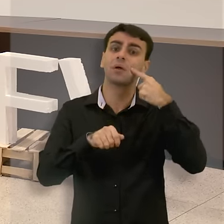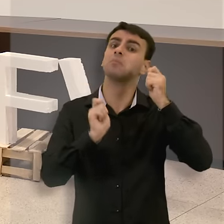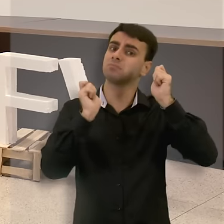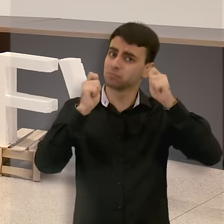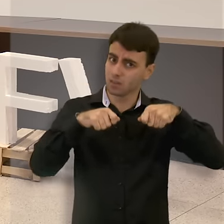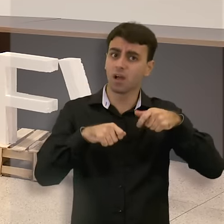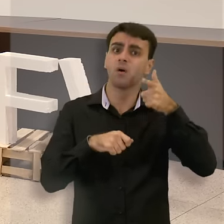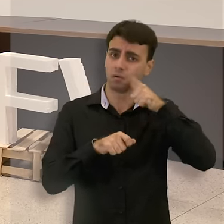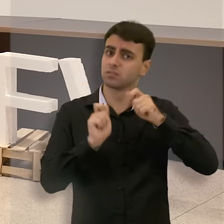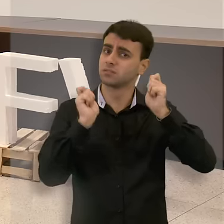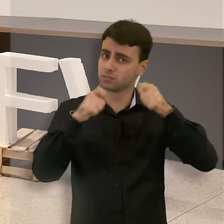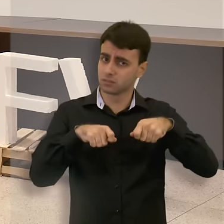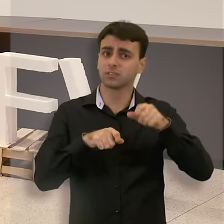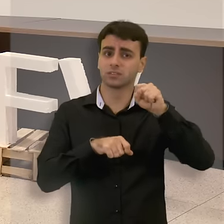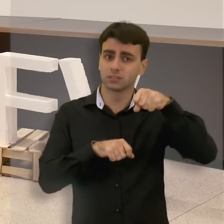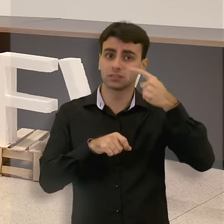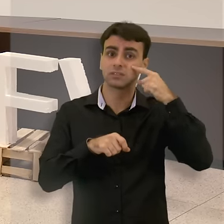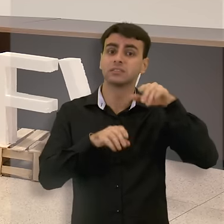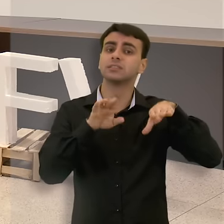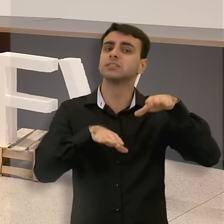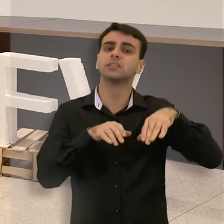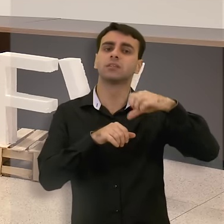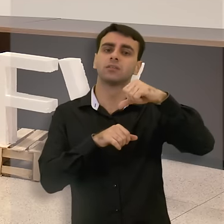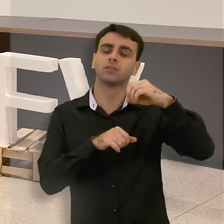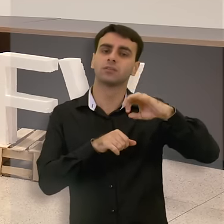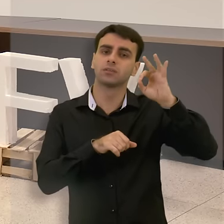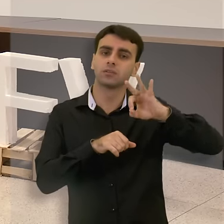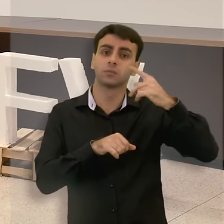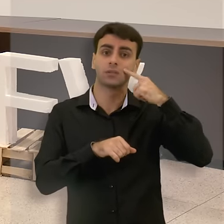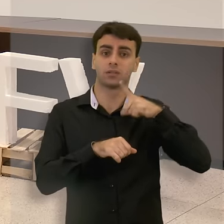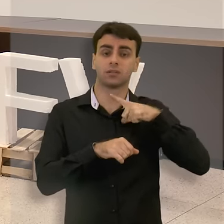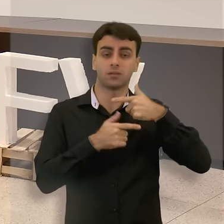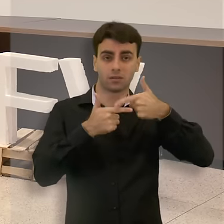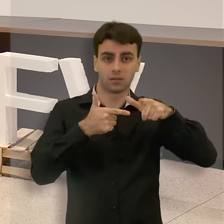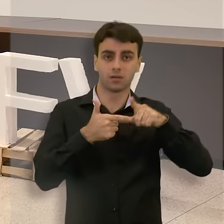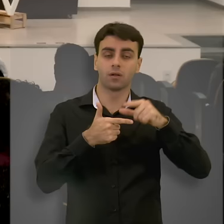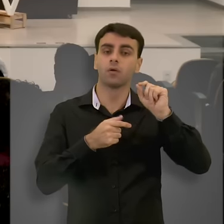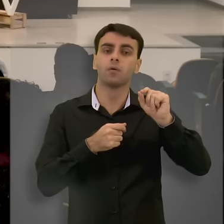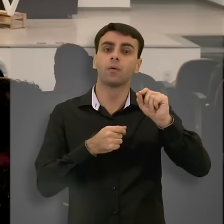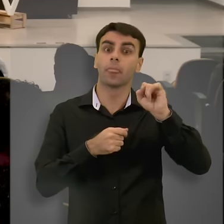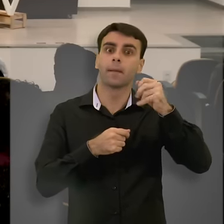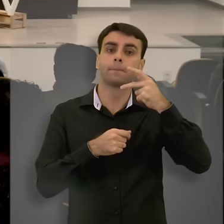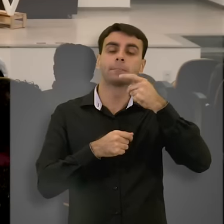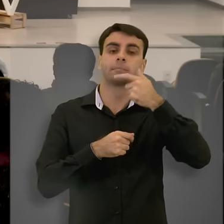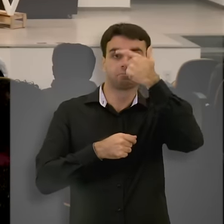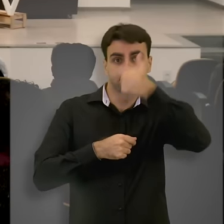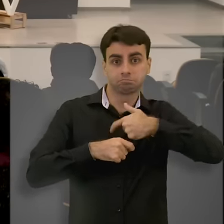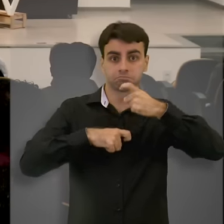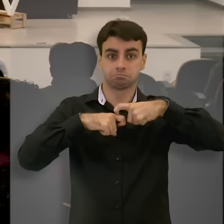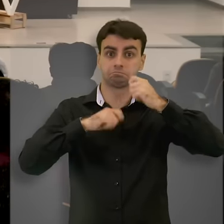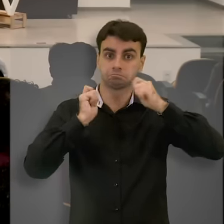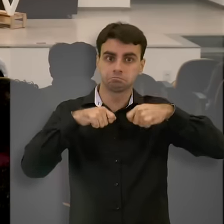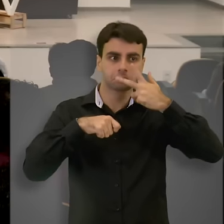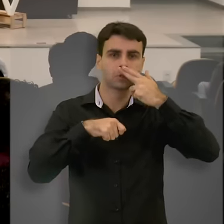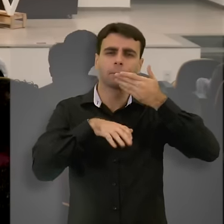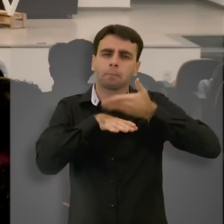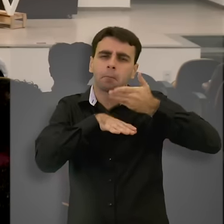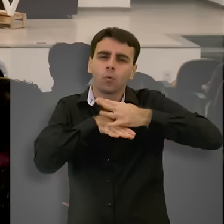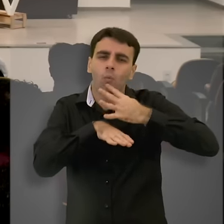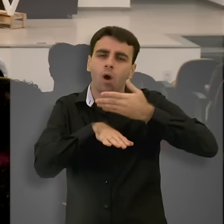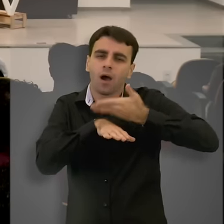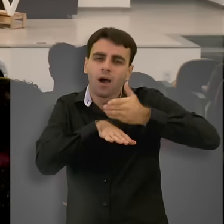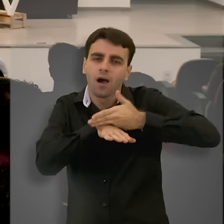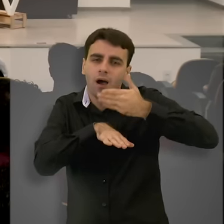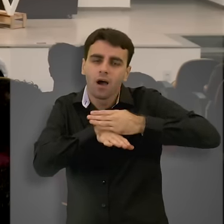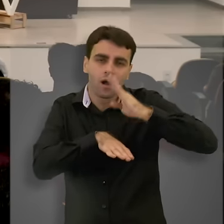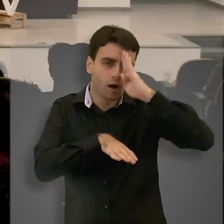técnico. 90% dos problemas por um médico capacitado, treinado nos principais problemas de saúde